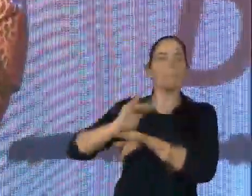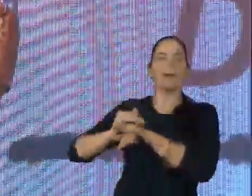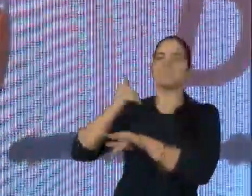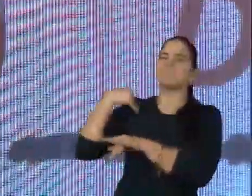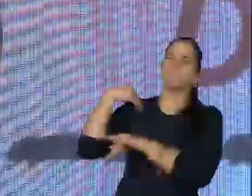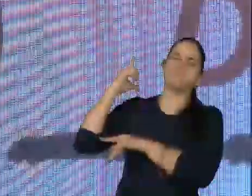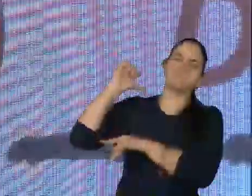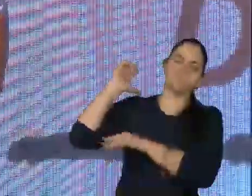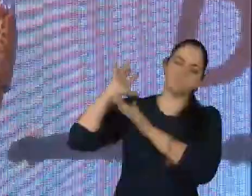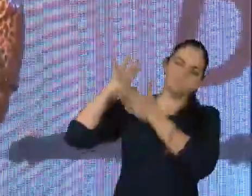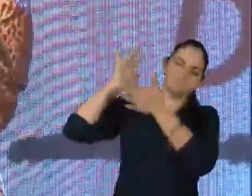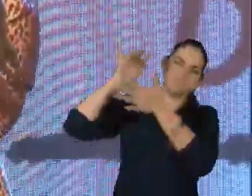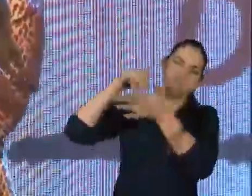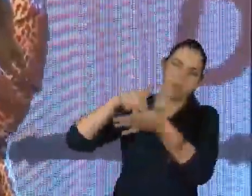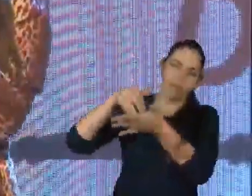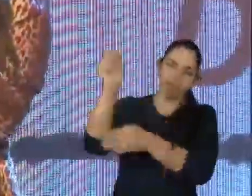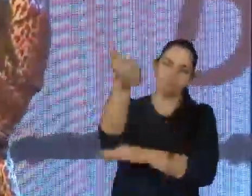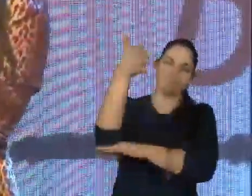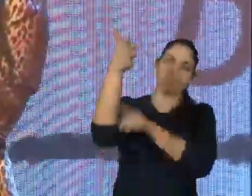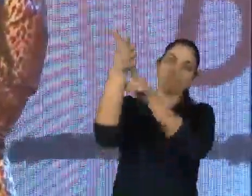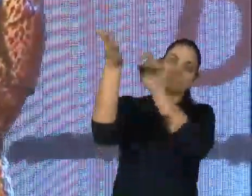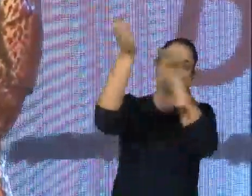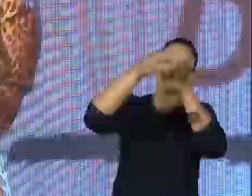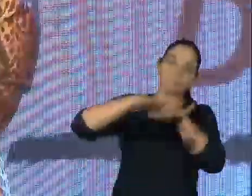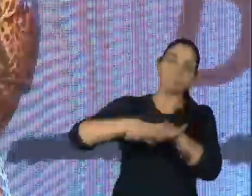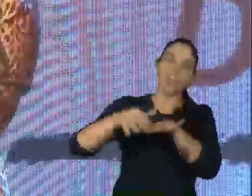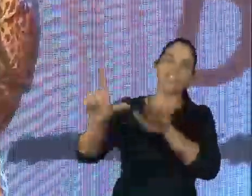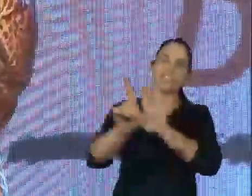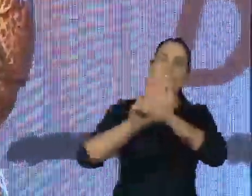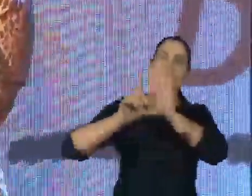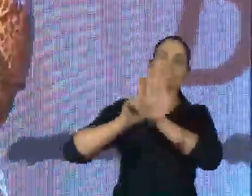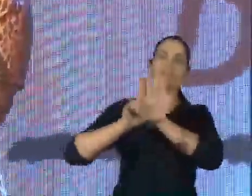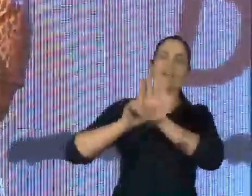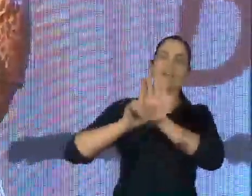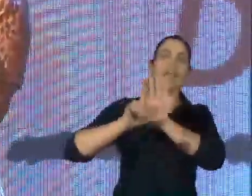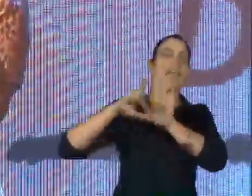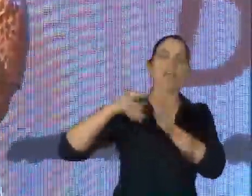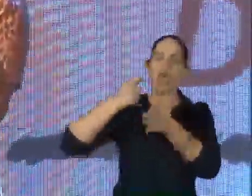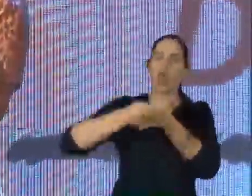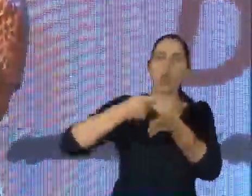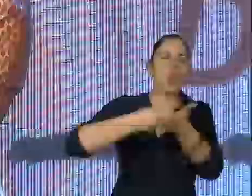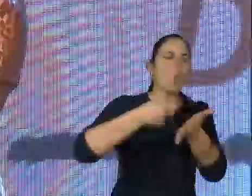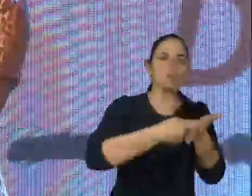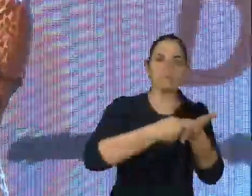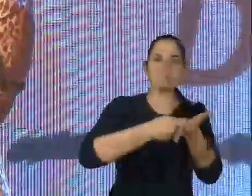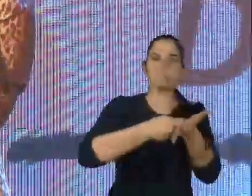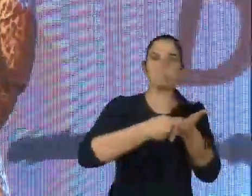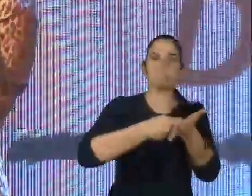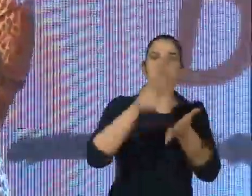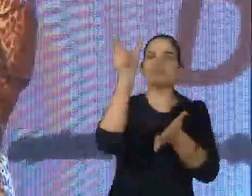nessa luta, nessa militância, para falar de leis, e que lutam por pessoas, por